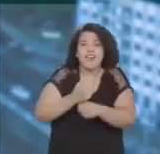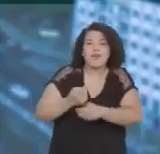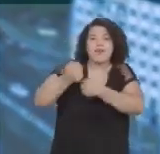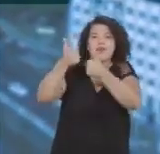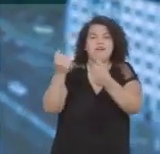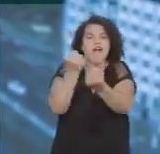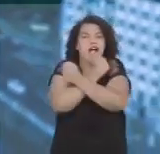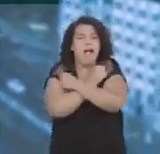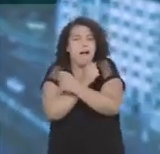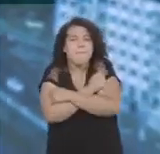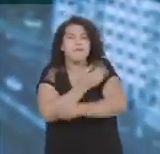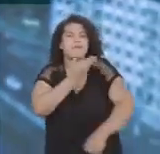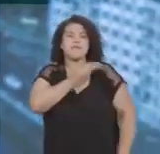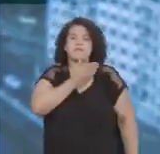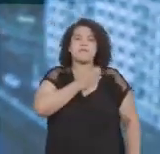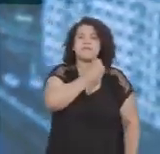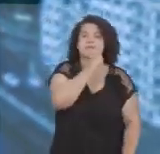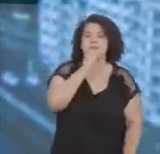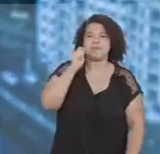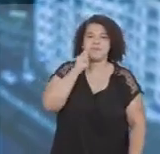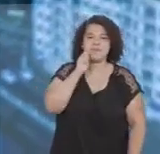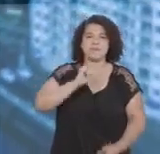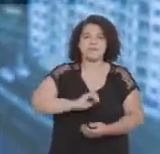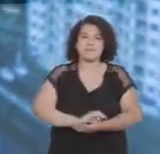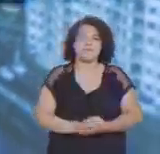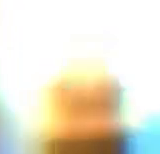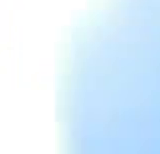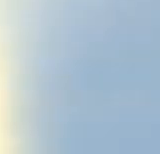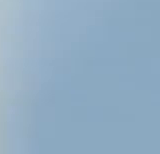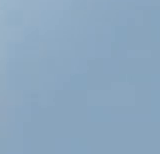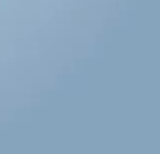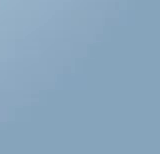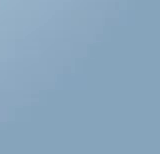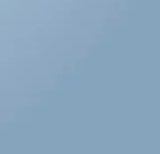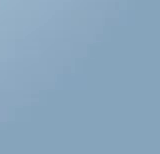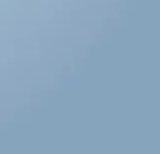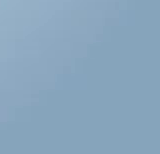feliz ano novo. Forte abraço do amigo Augusto Castro.